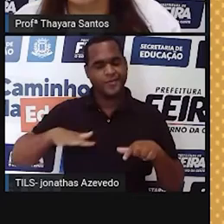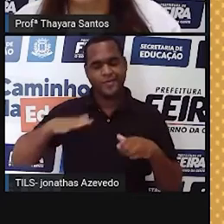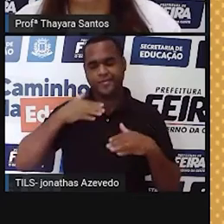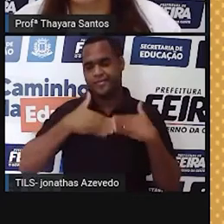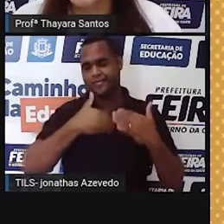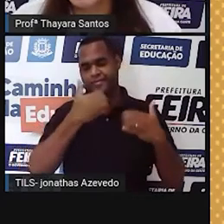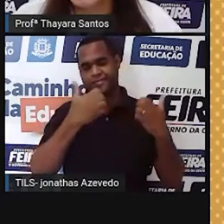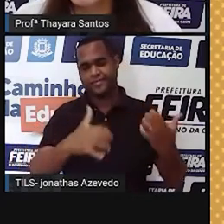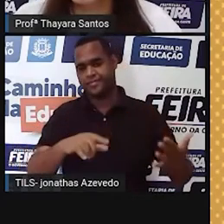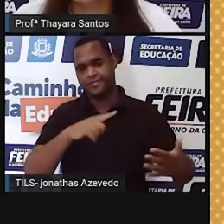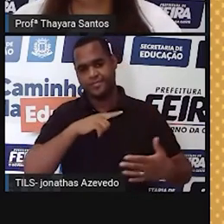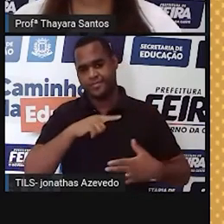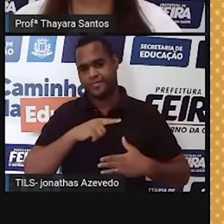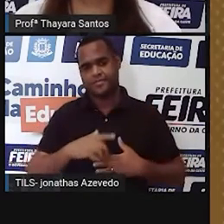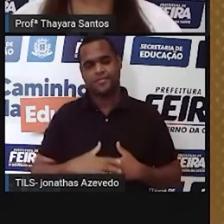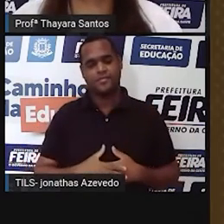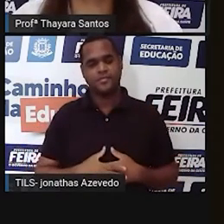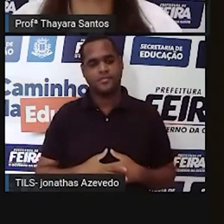do tempo.